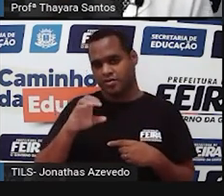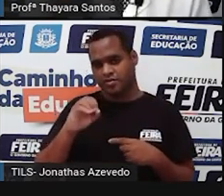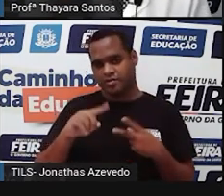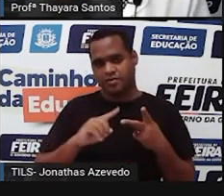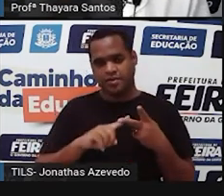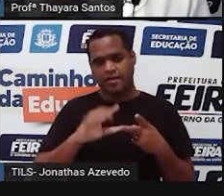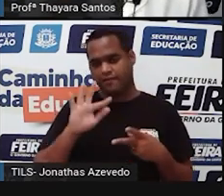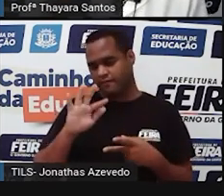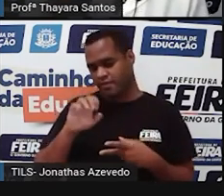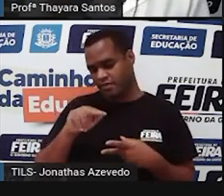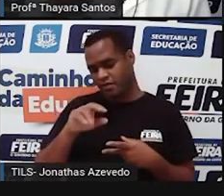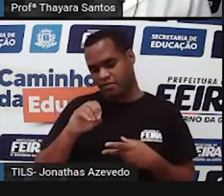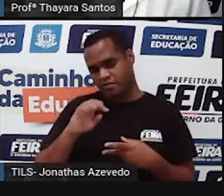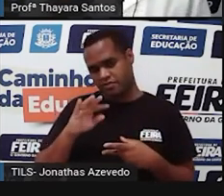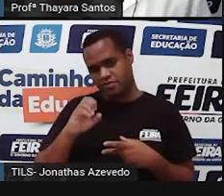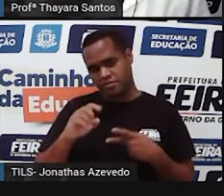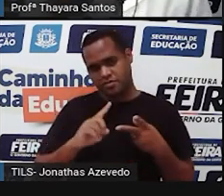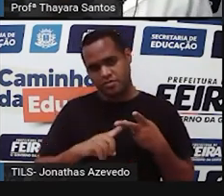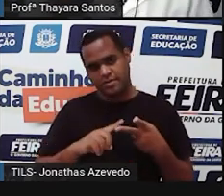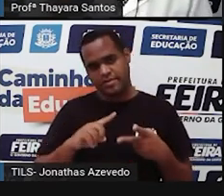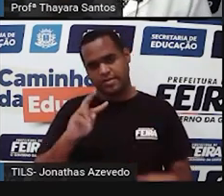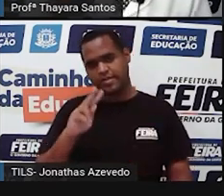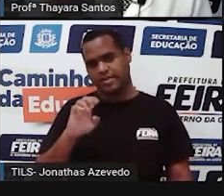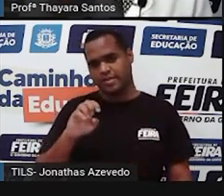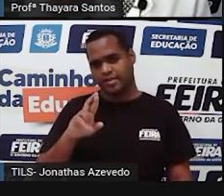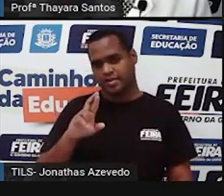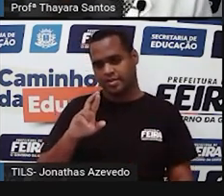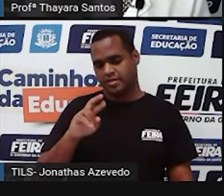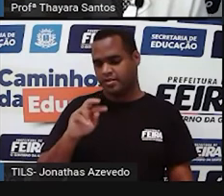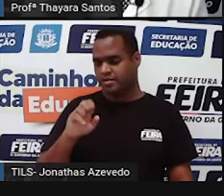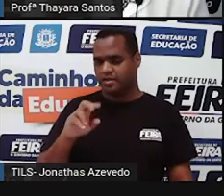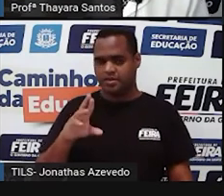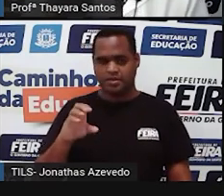fenótipo. Ou letra C, hereditariedade.